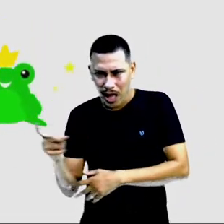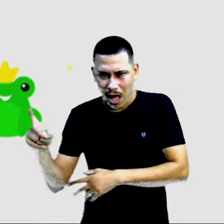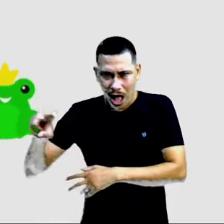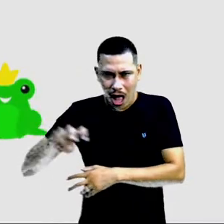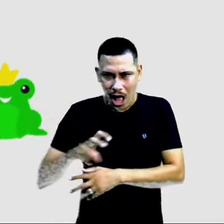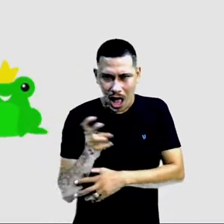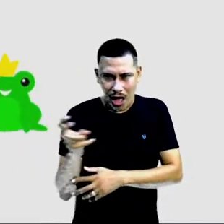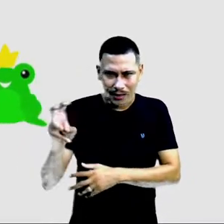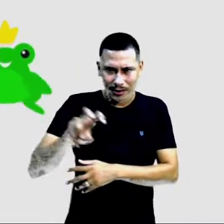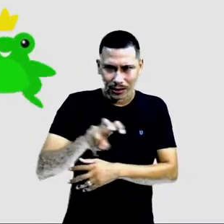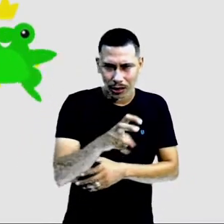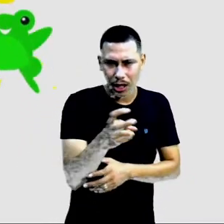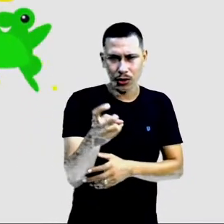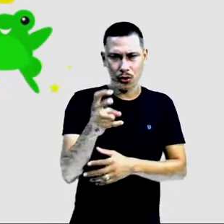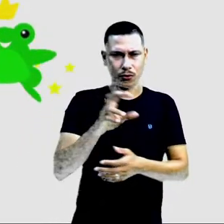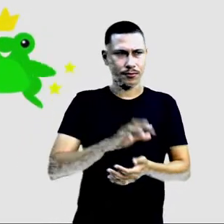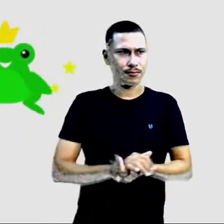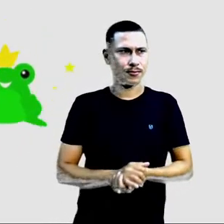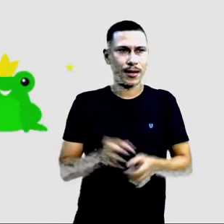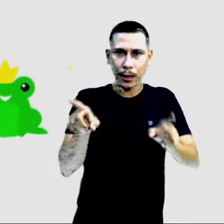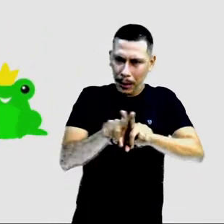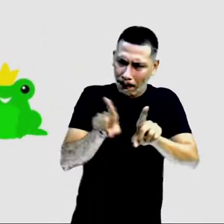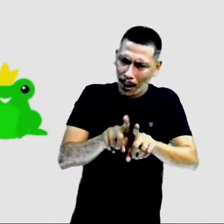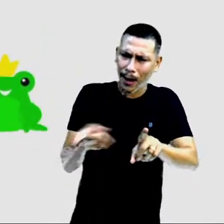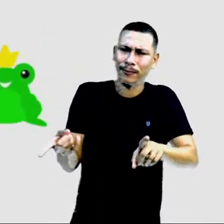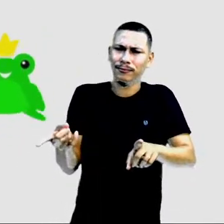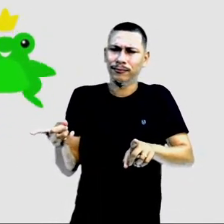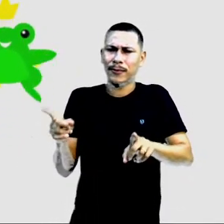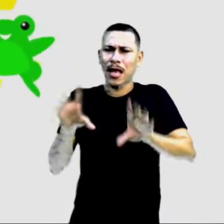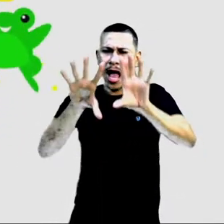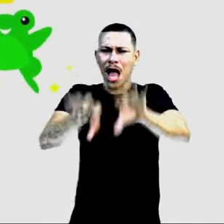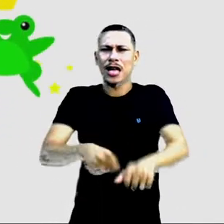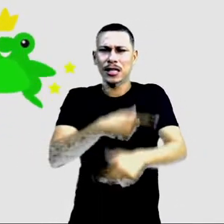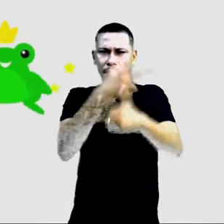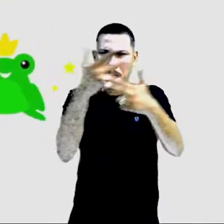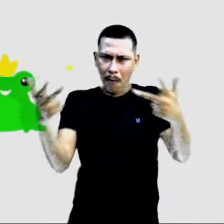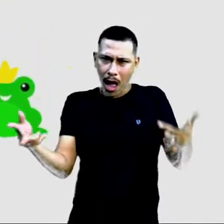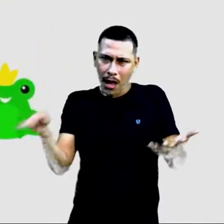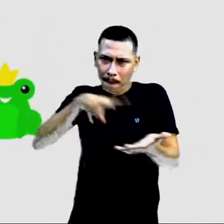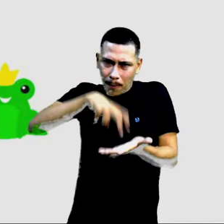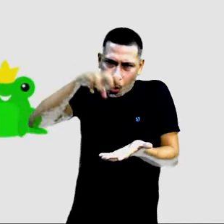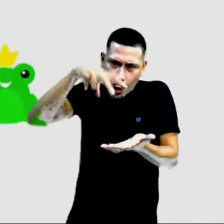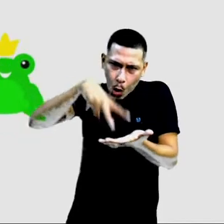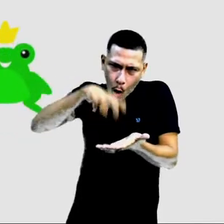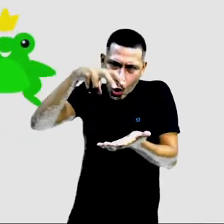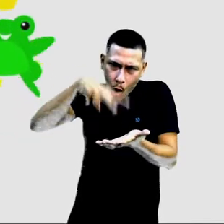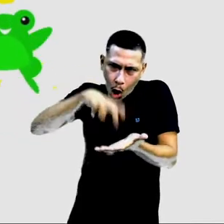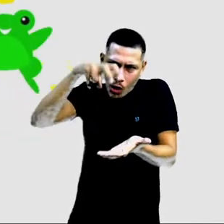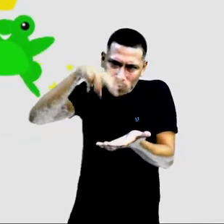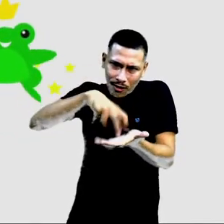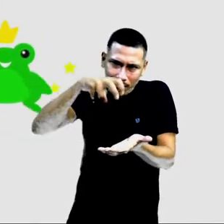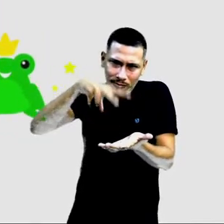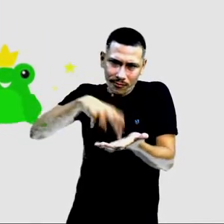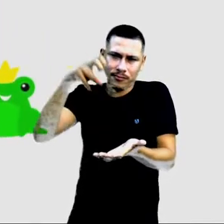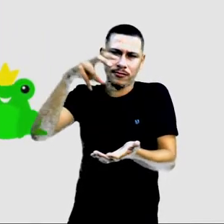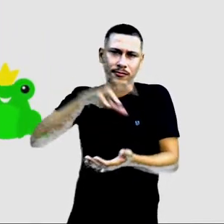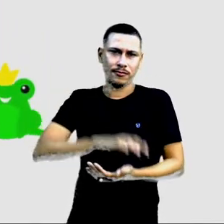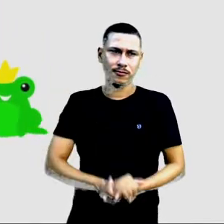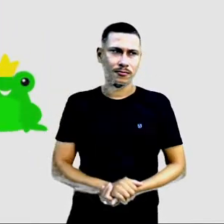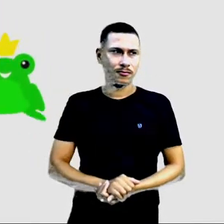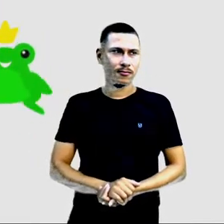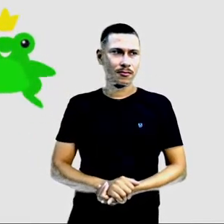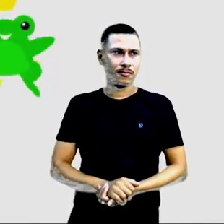Eles pulam e pulam alto, sabia? É, a pulga mesmo pula muito alta. Então,